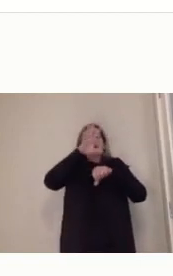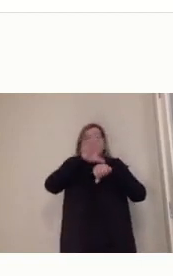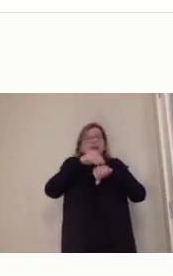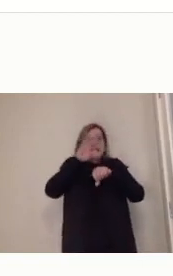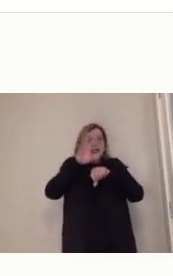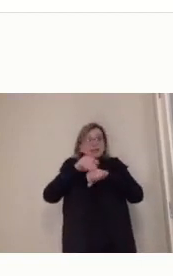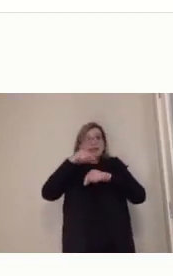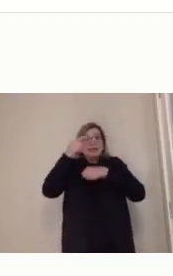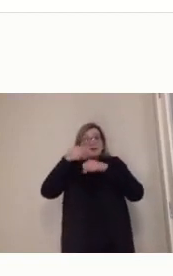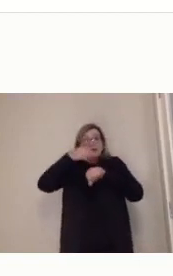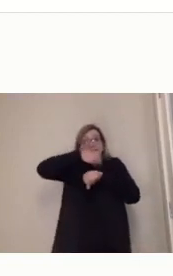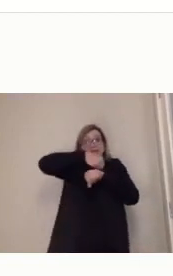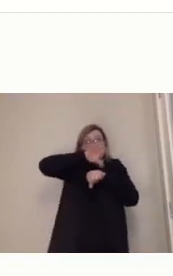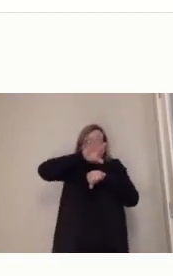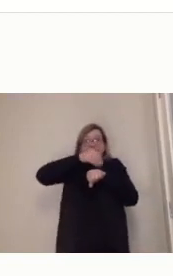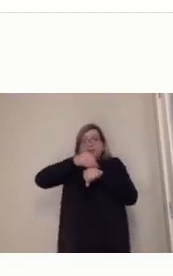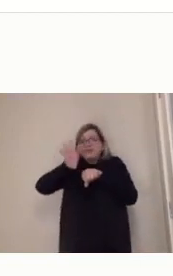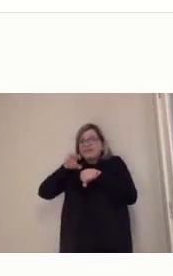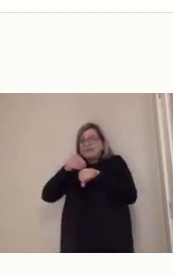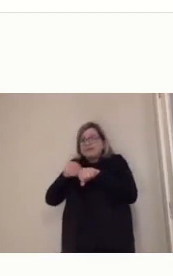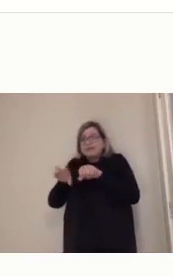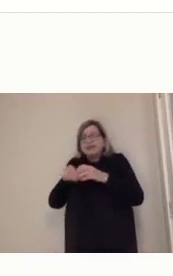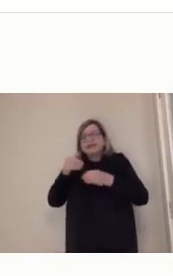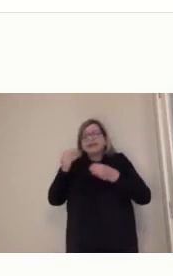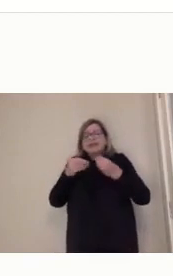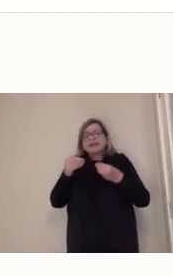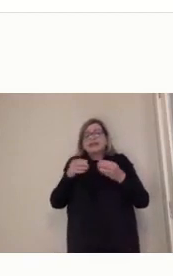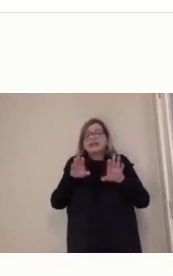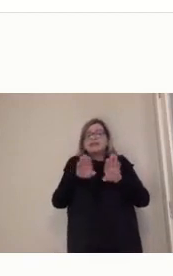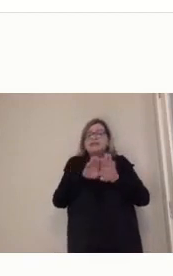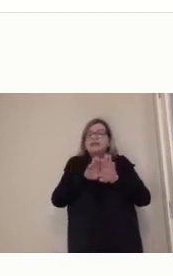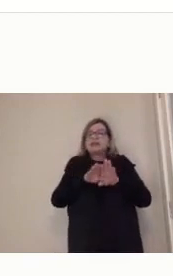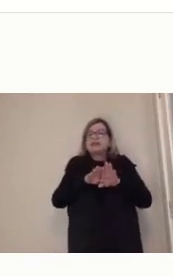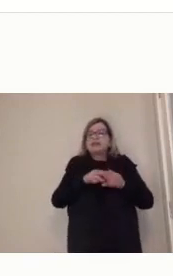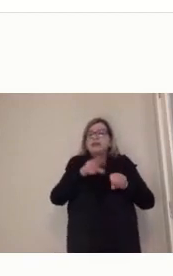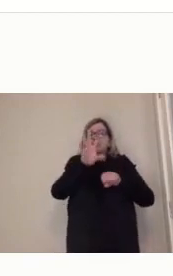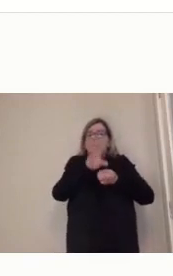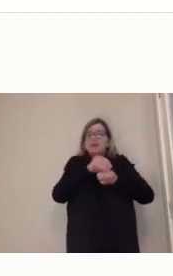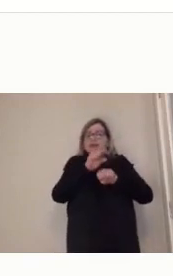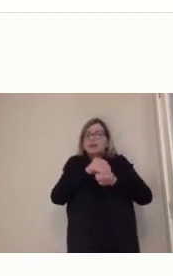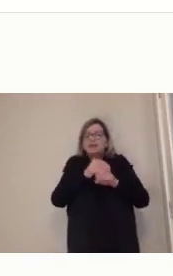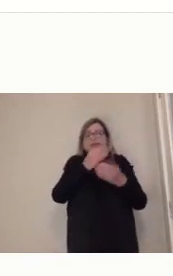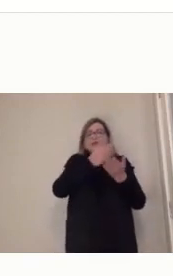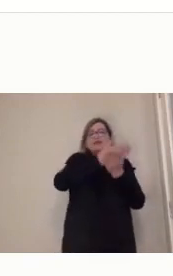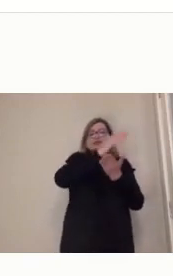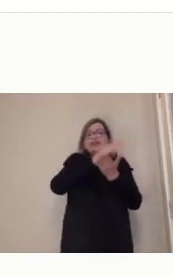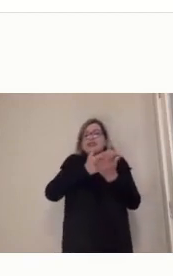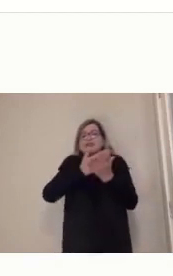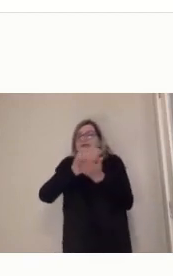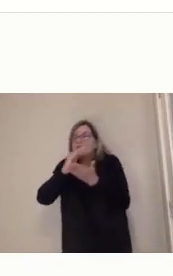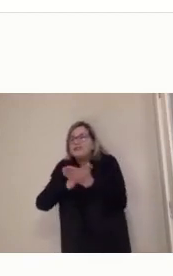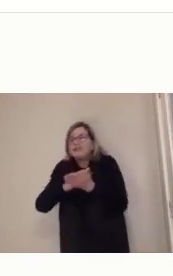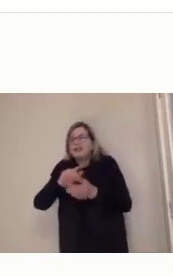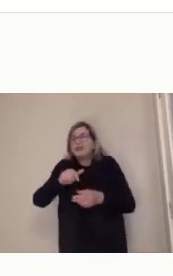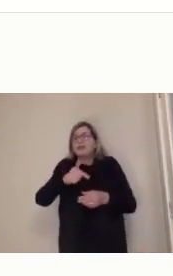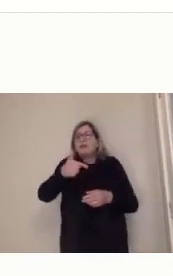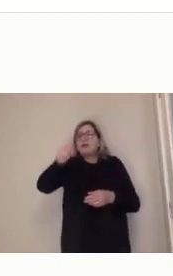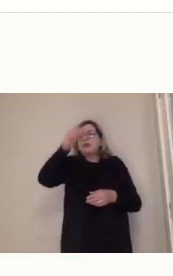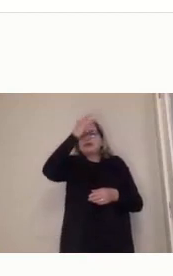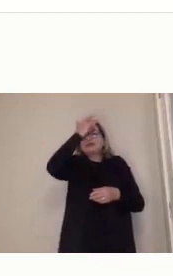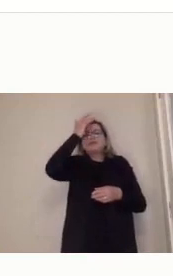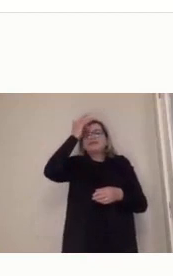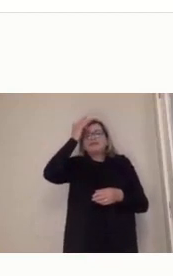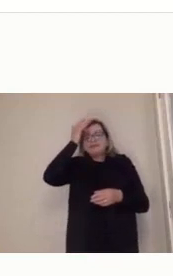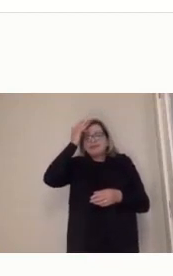compartilhar e mostrar para outras pessoas, tá? Então, ela difunde conhecimento. E mesmo que essa difusão de conhecimento não seja feita por